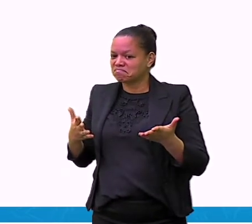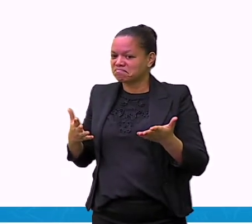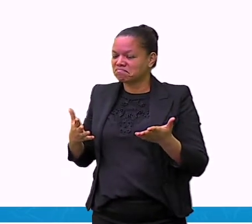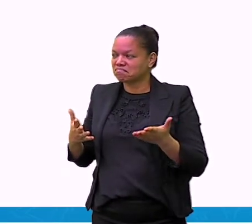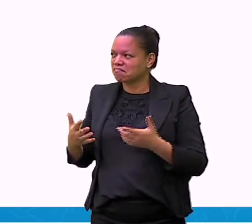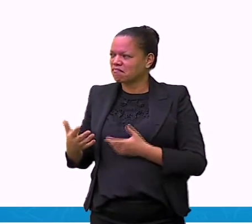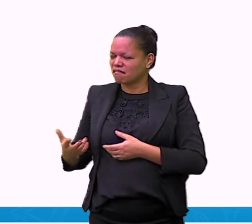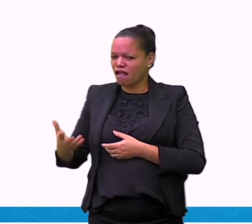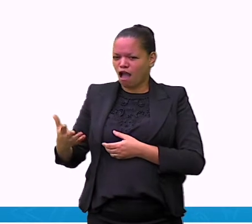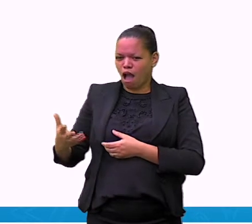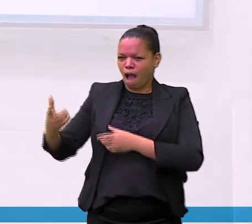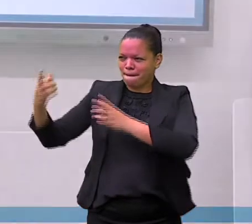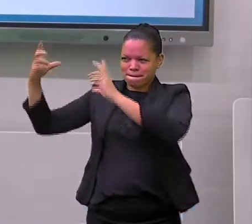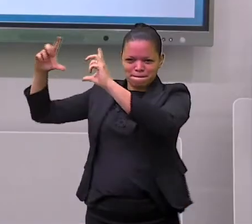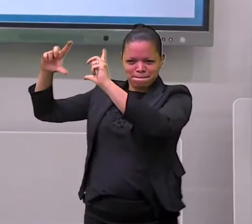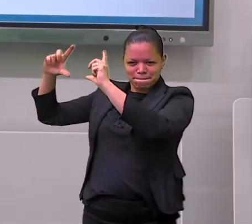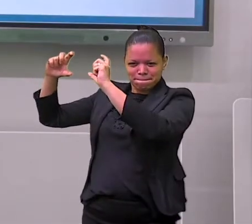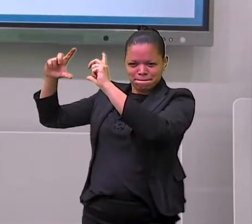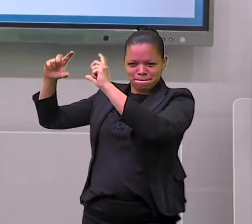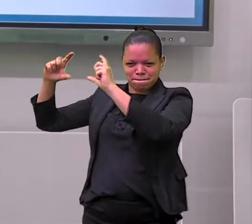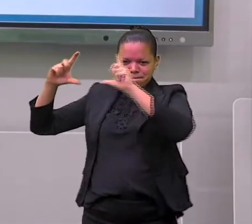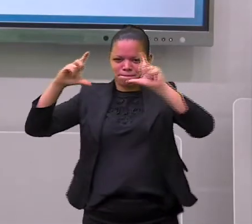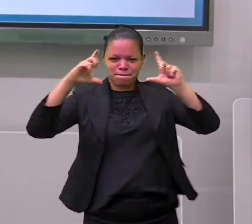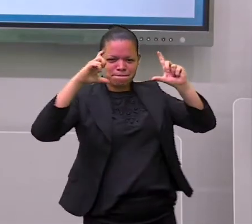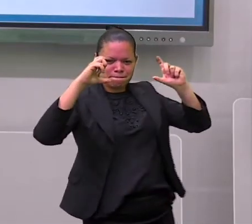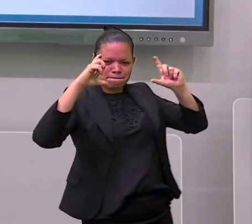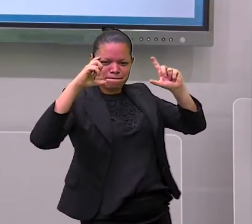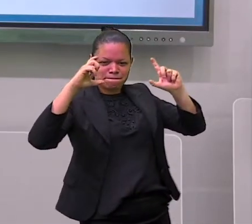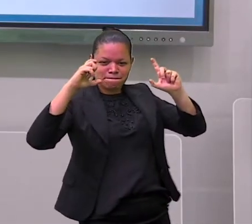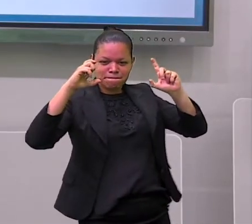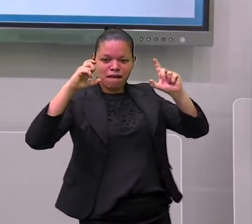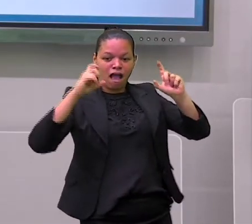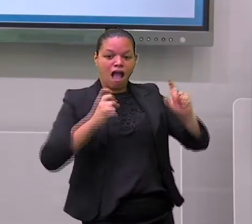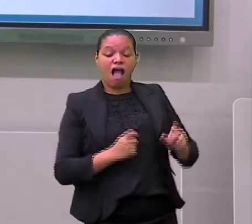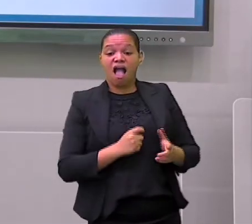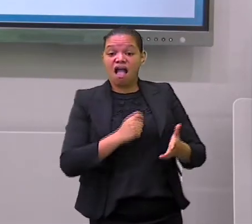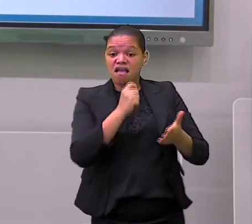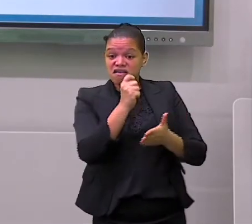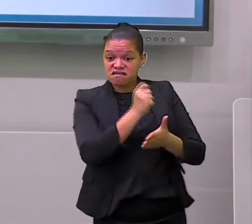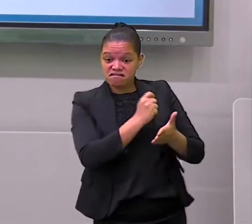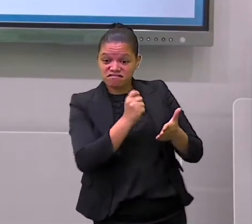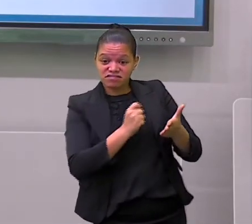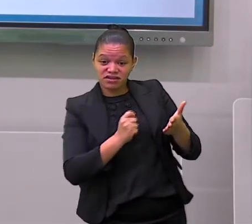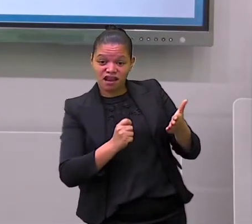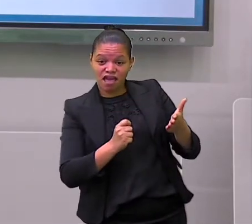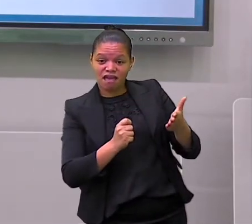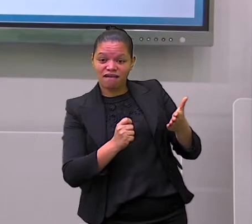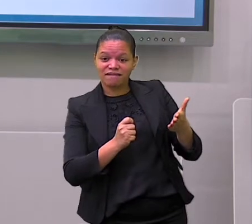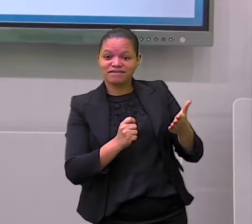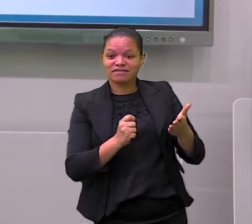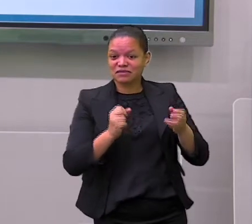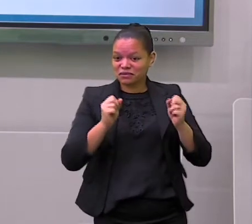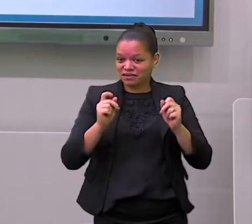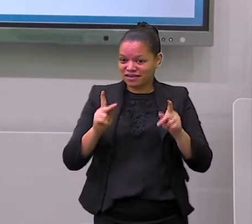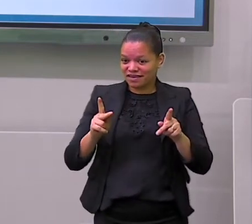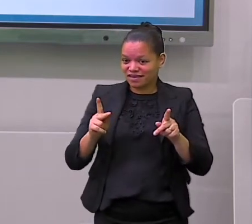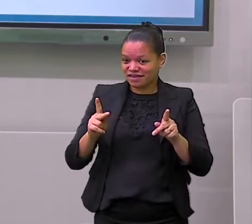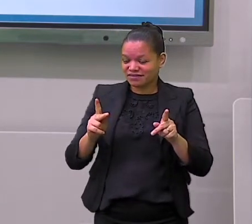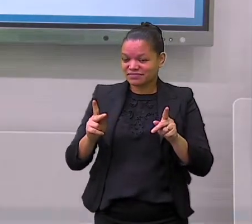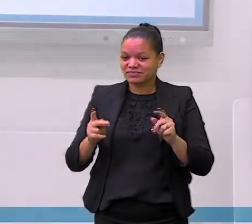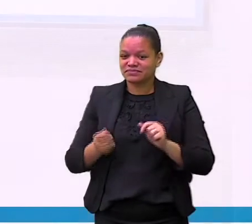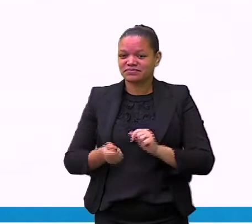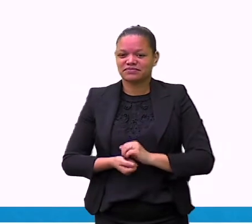Posta nas redes sociais e escreve uma legenda. Hoje nós vamos muito mais além disso.